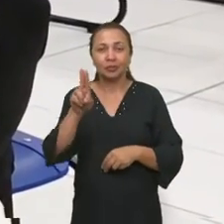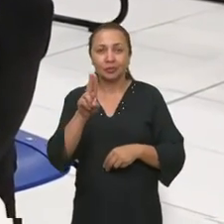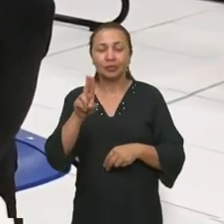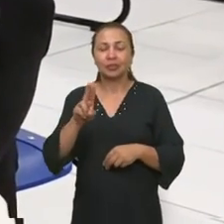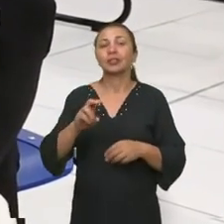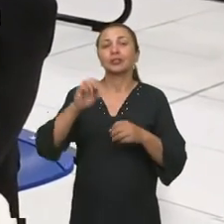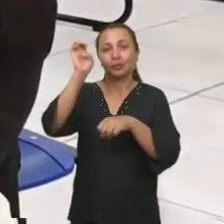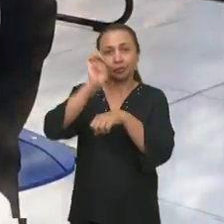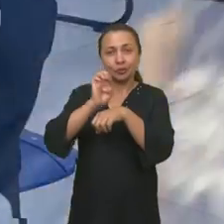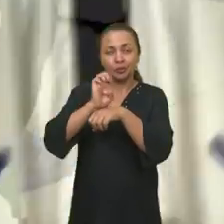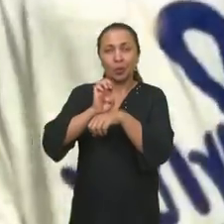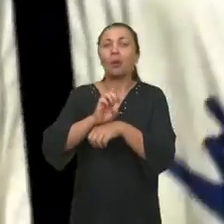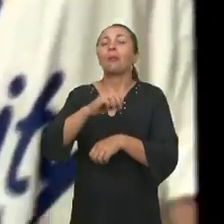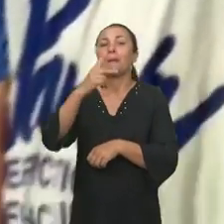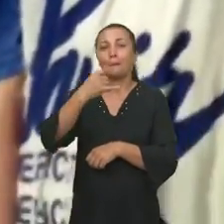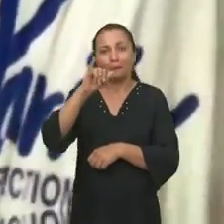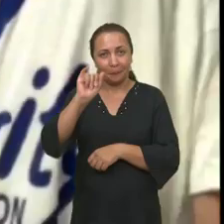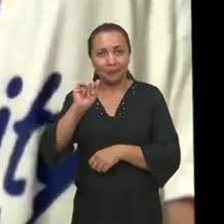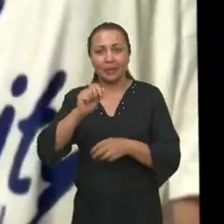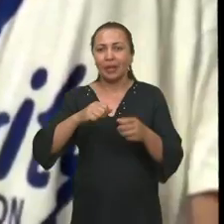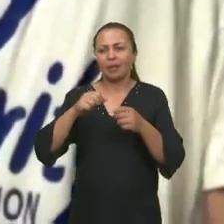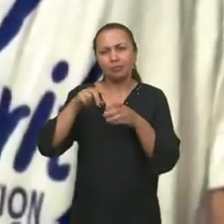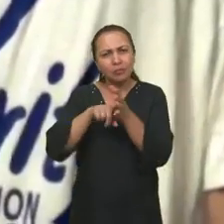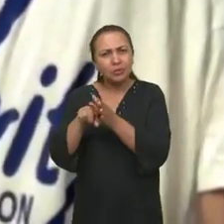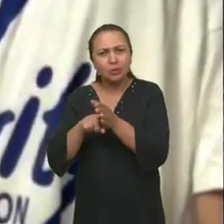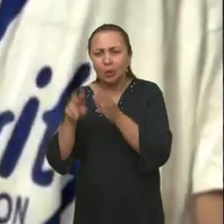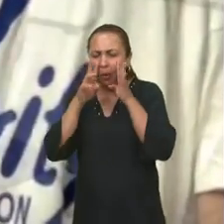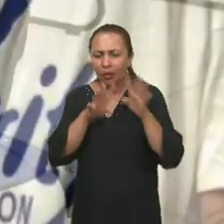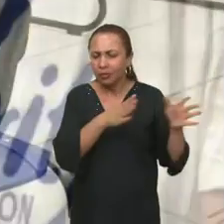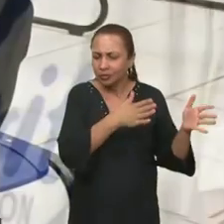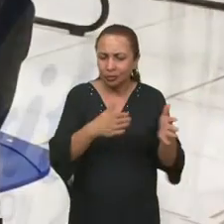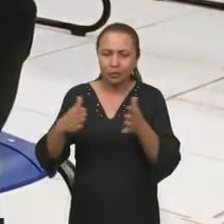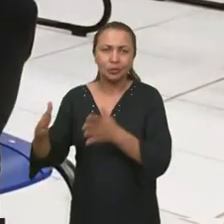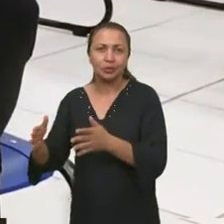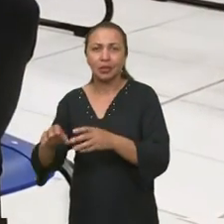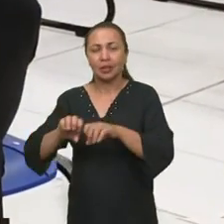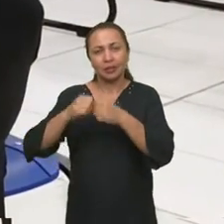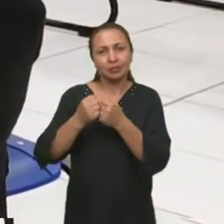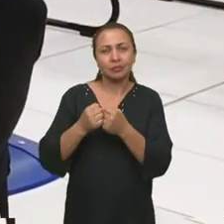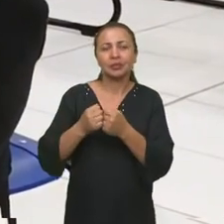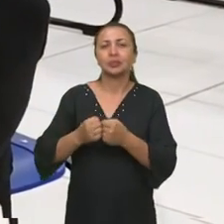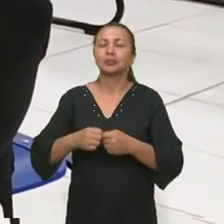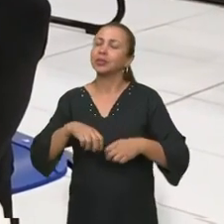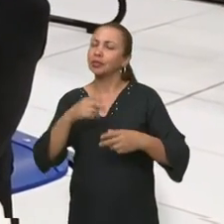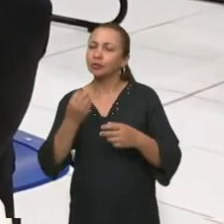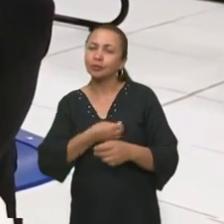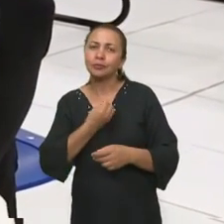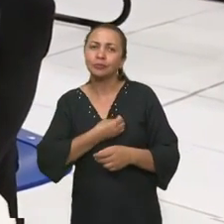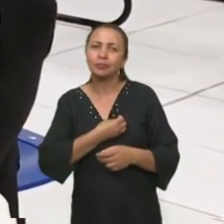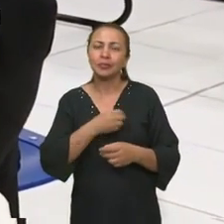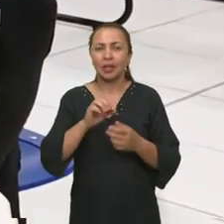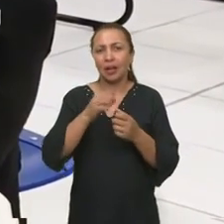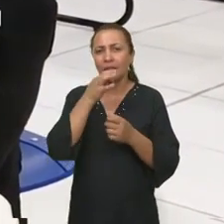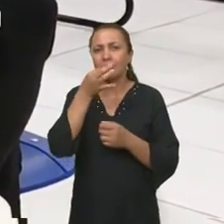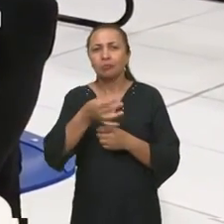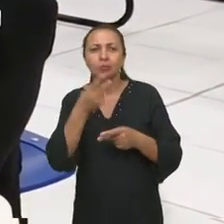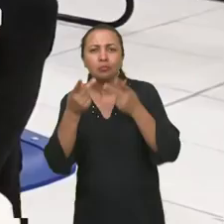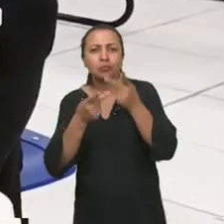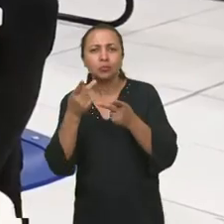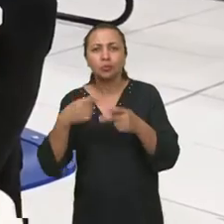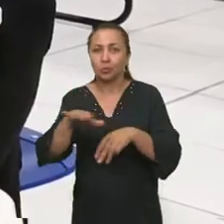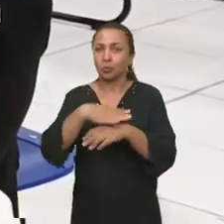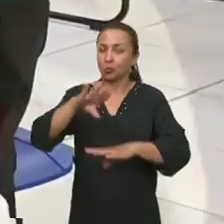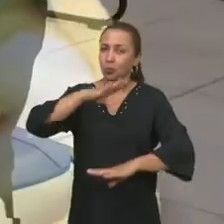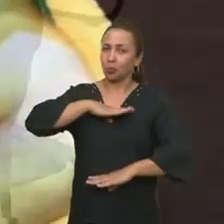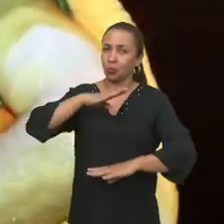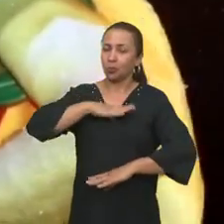Estadual do Piauí. Pesquisadores analisam a trajetória do grupo na quebra de estereótipos e na crítica social